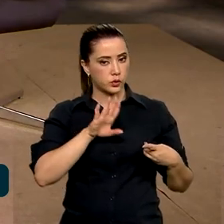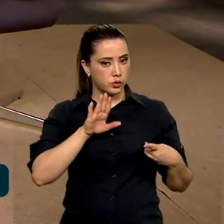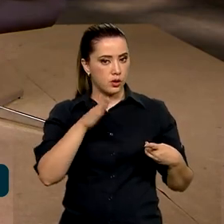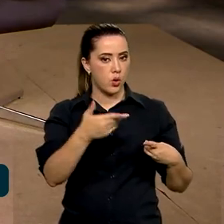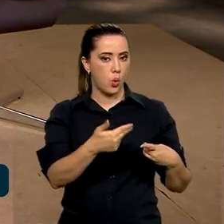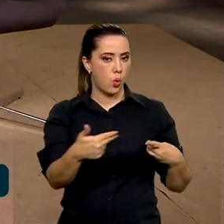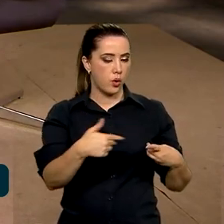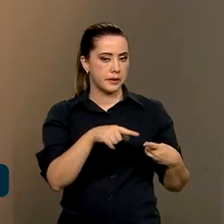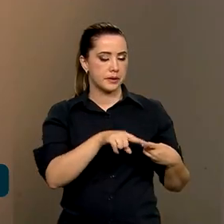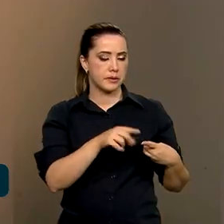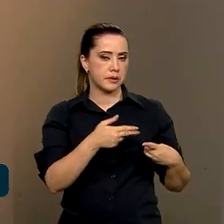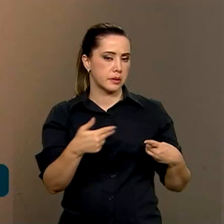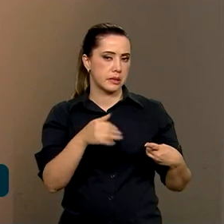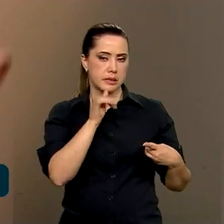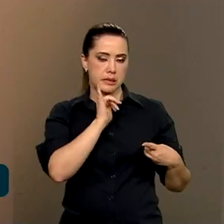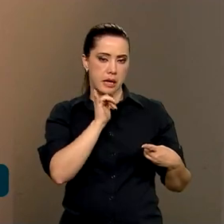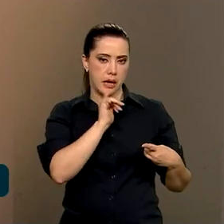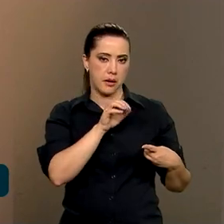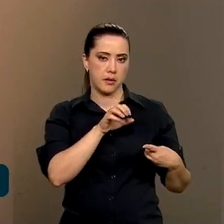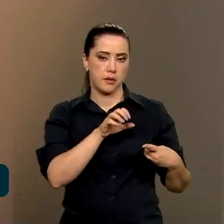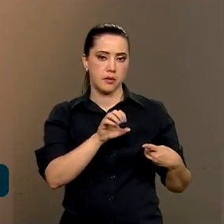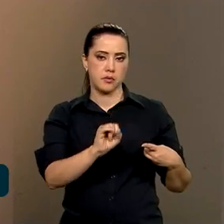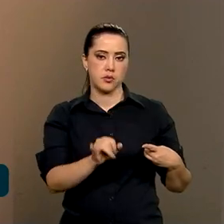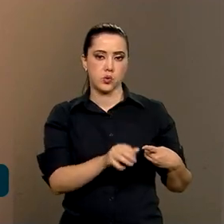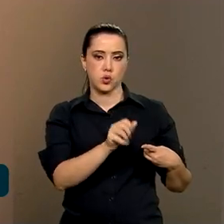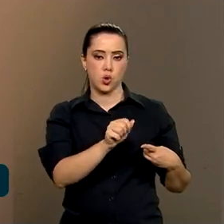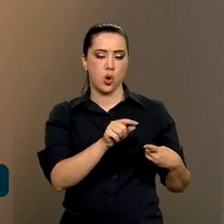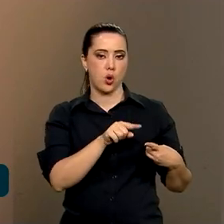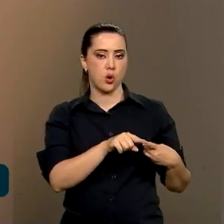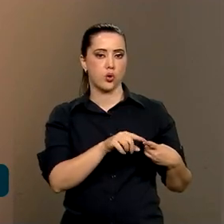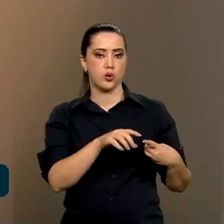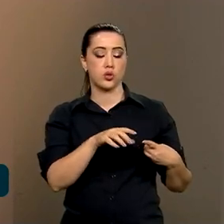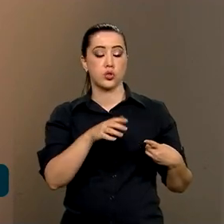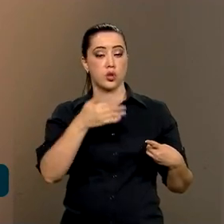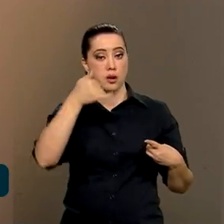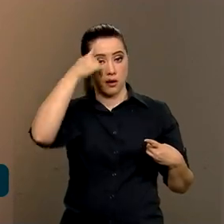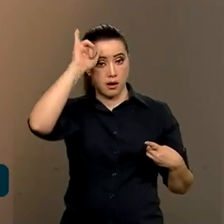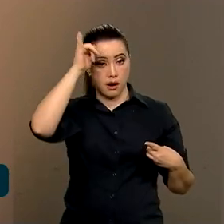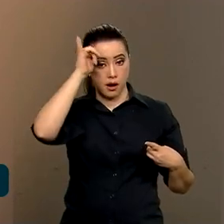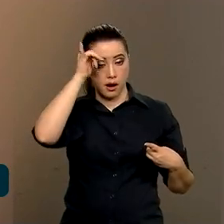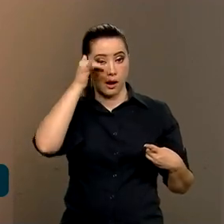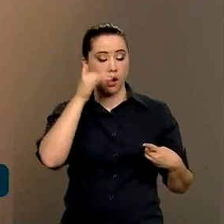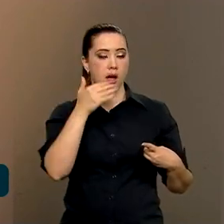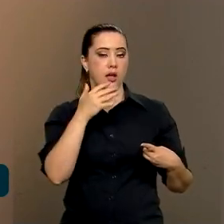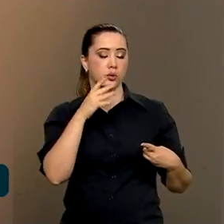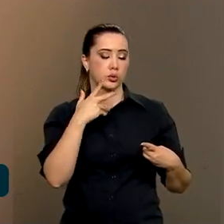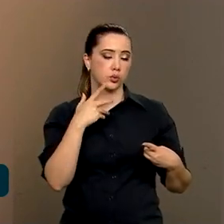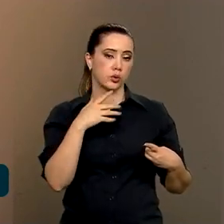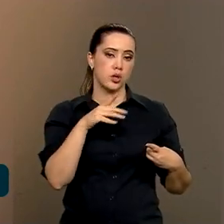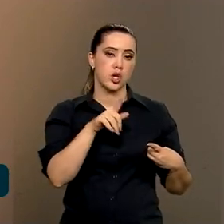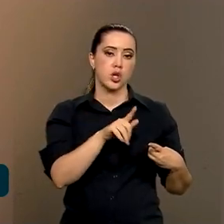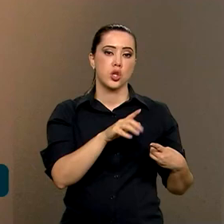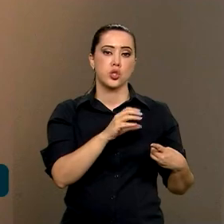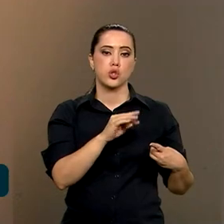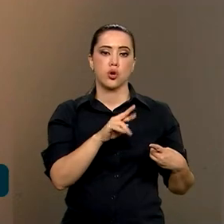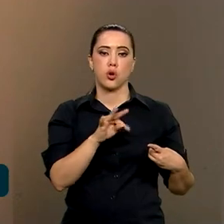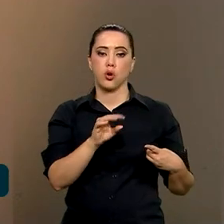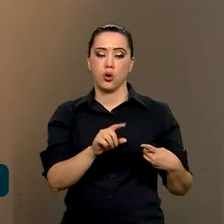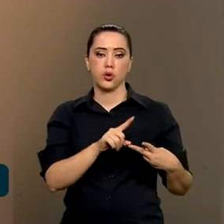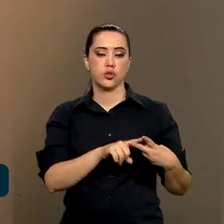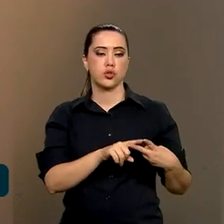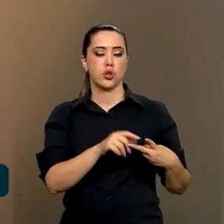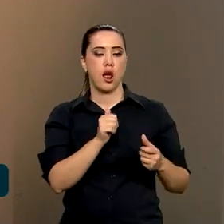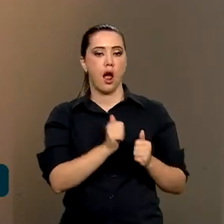a produtos, a cadeias produtivas, como a Embrapa Soja em Londrina, a Embrapa Gado de Corte em Campo Grande, Mato Grosso do Sul, Arroz e